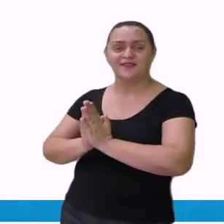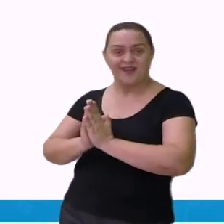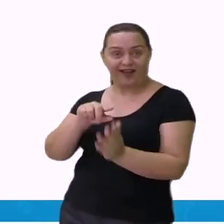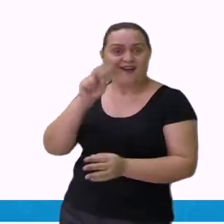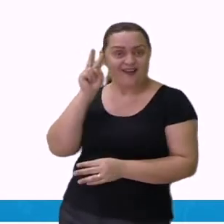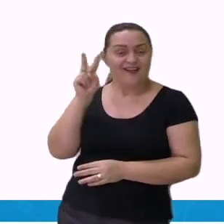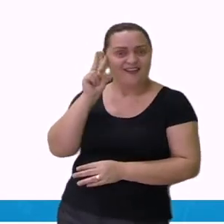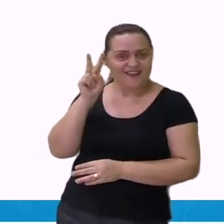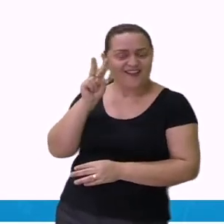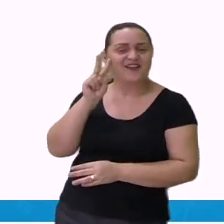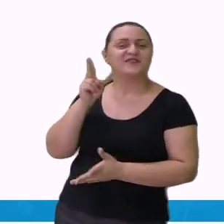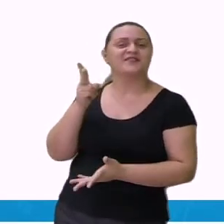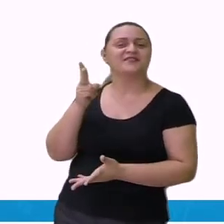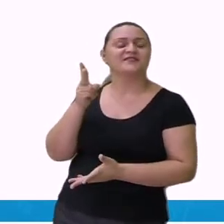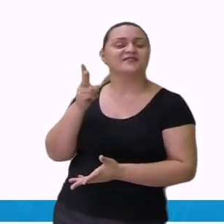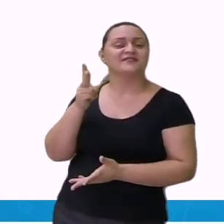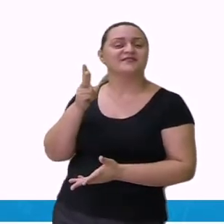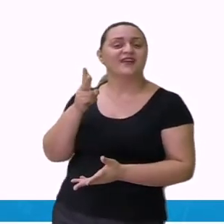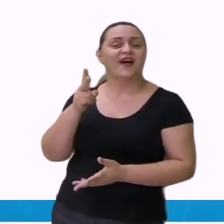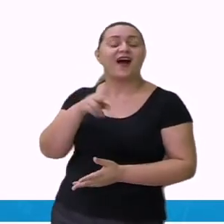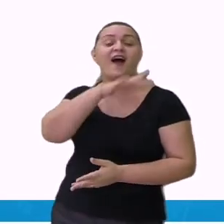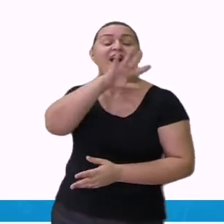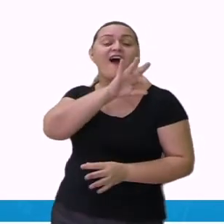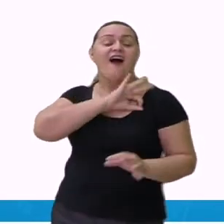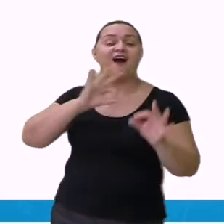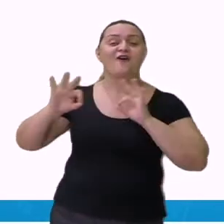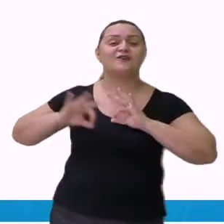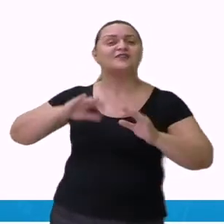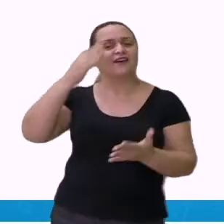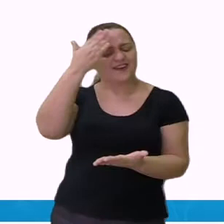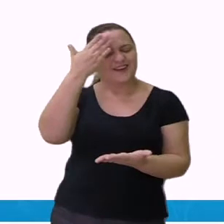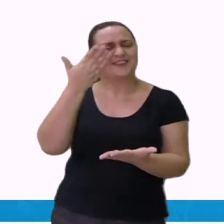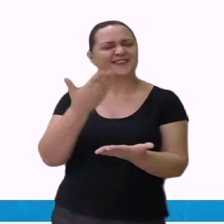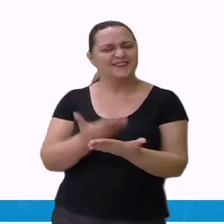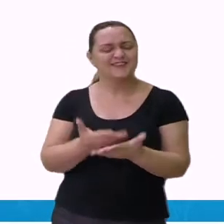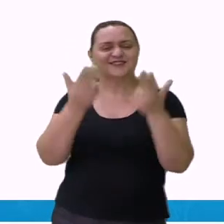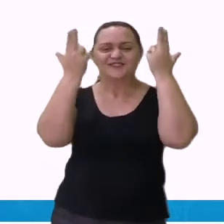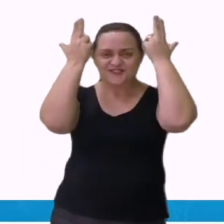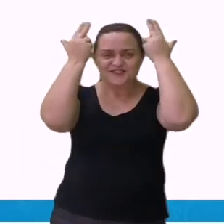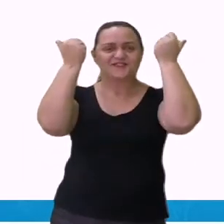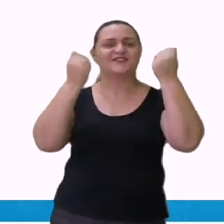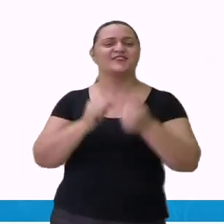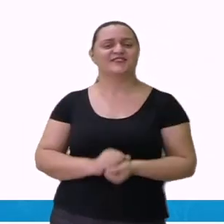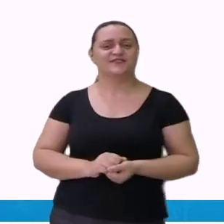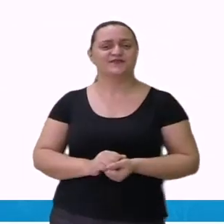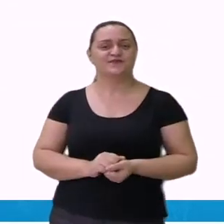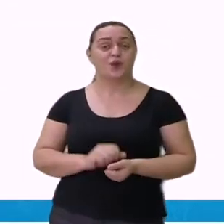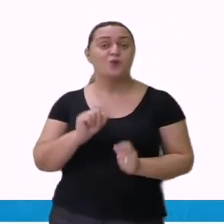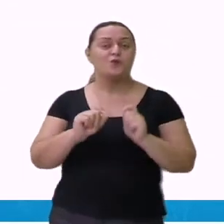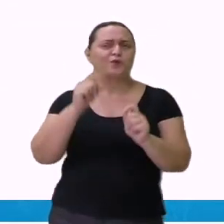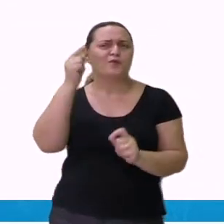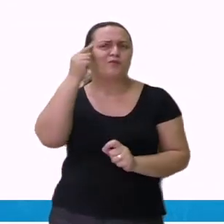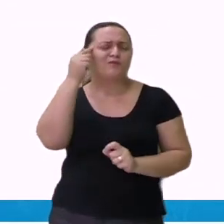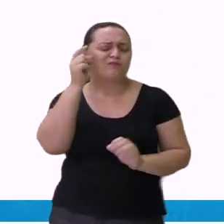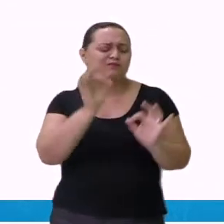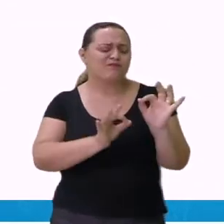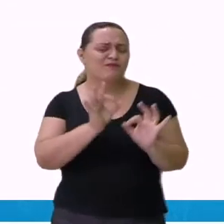caiu facilmente na conversa do coelho. Então, o plano dele deu certinho.